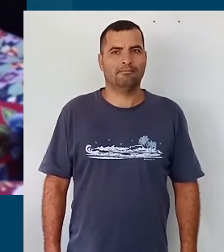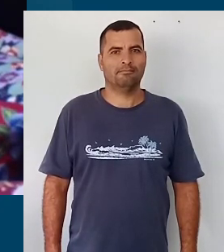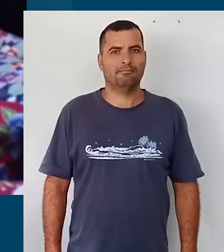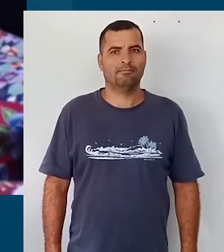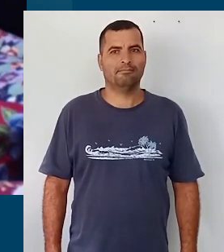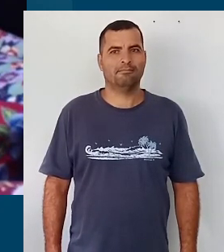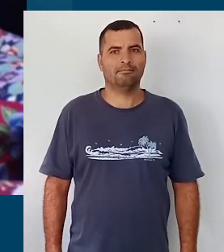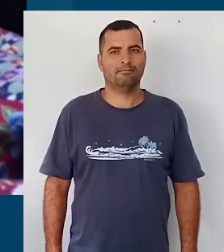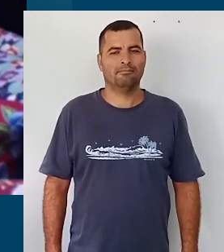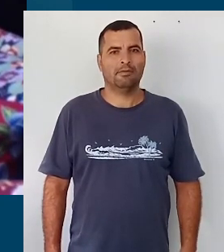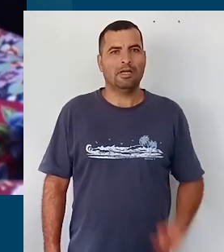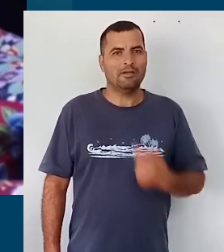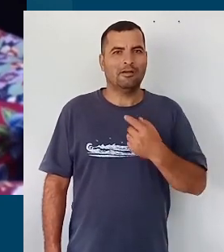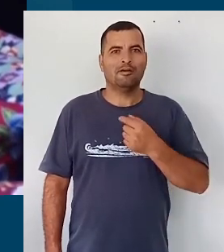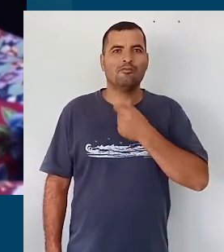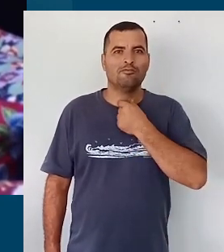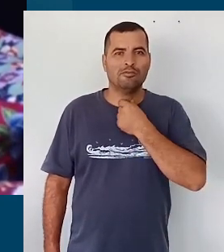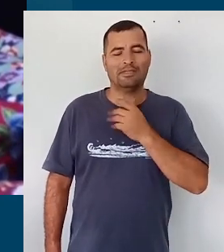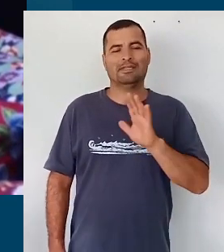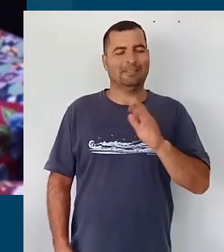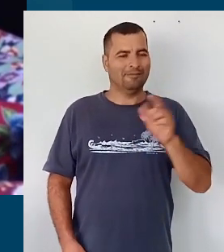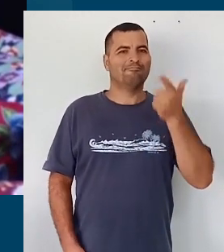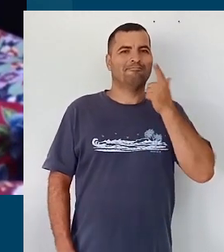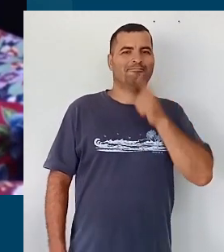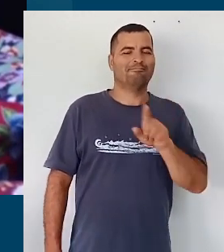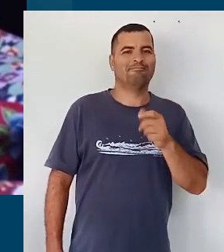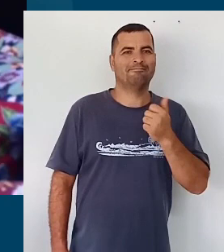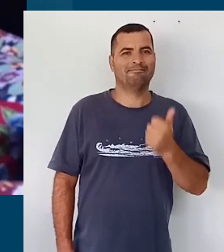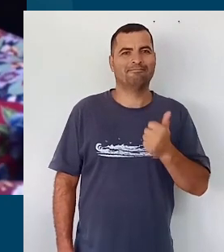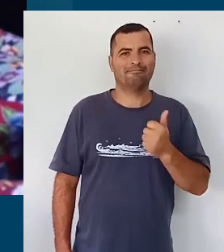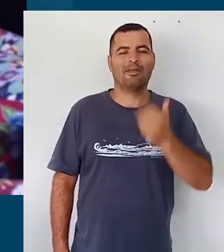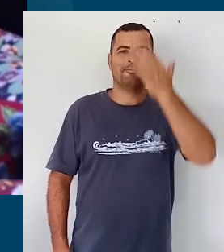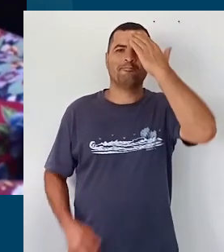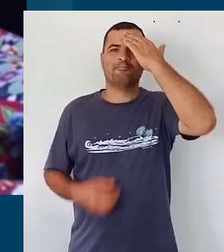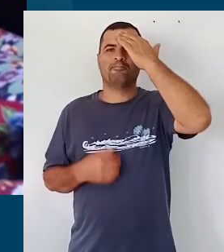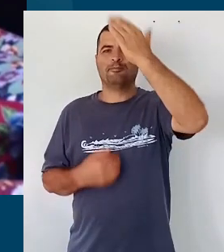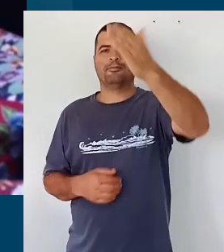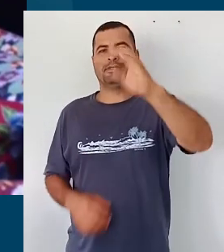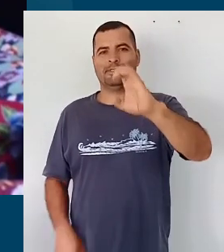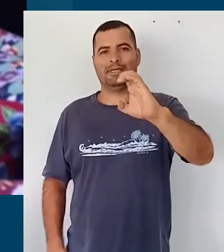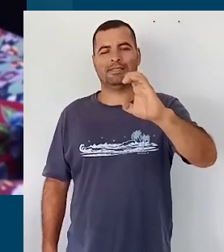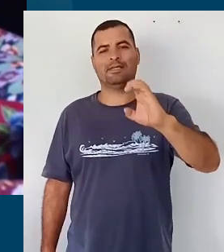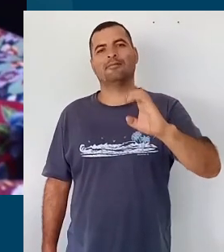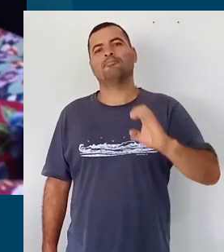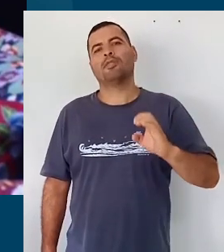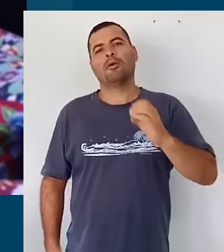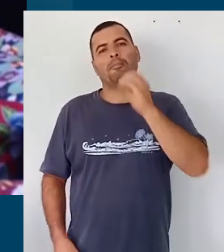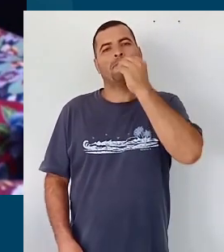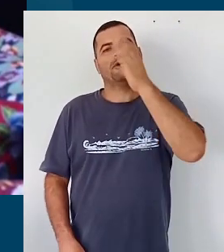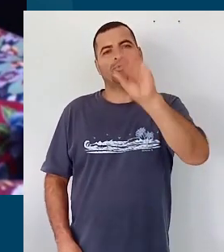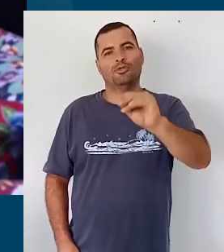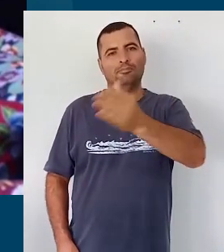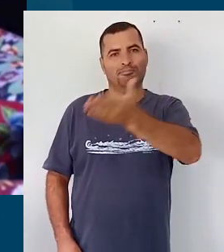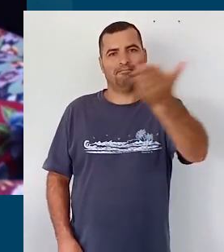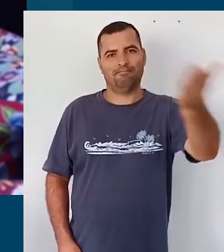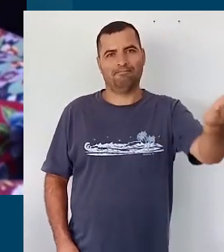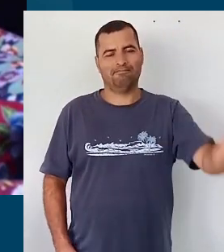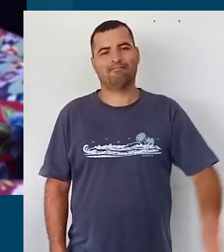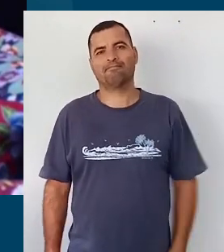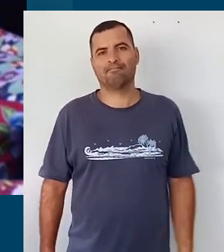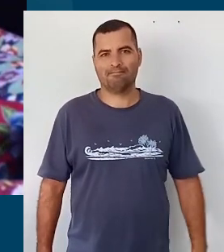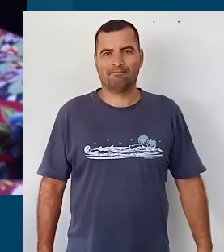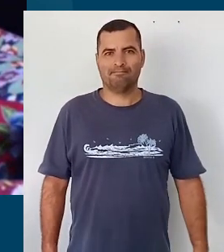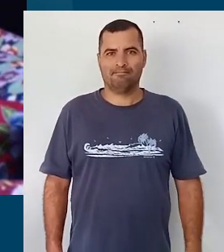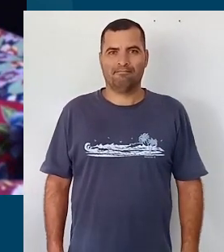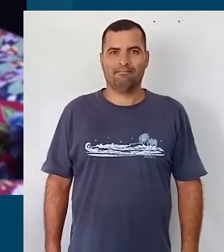Está sem som agora. Agora foi. Bom, obrigada, César, boa noite para todas e todos.